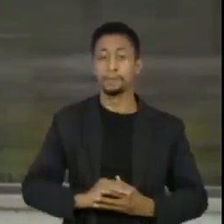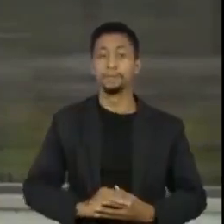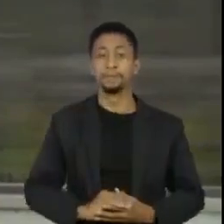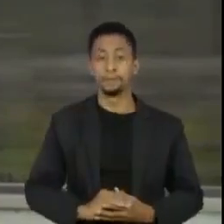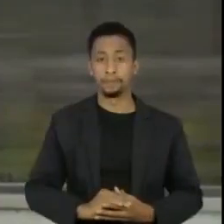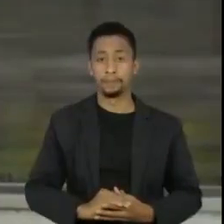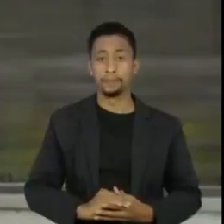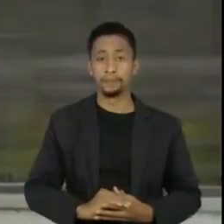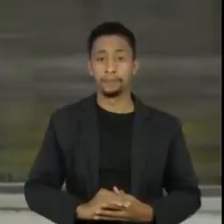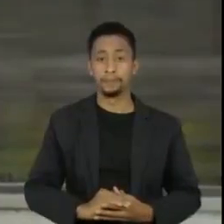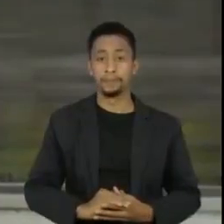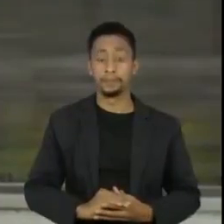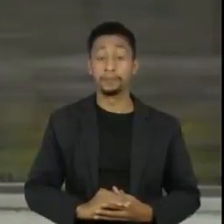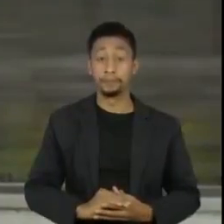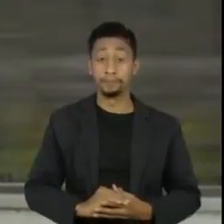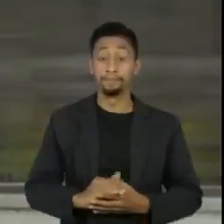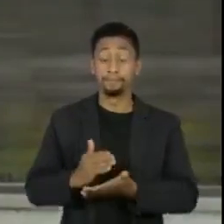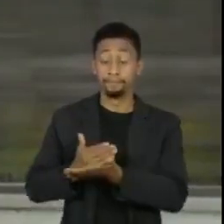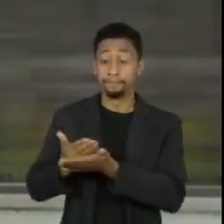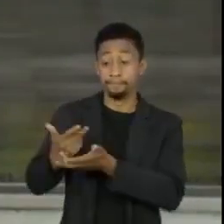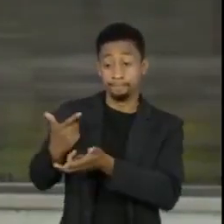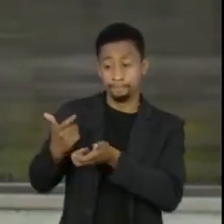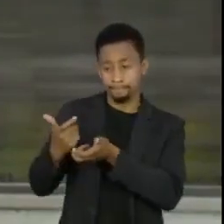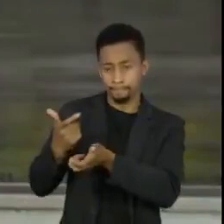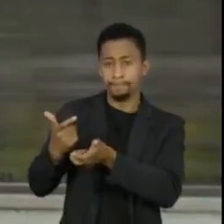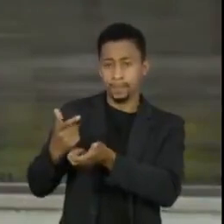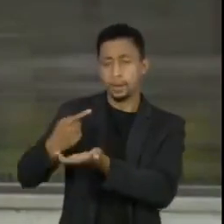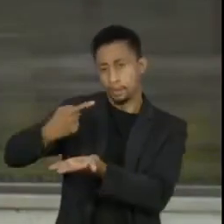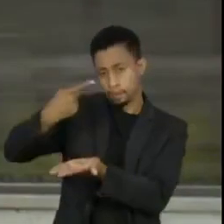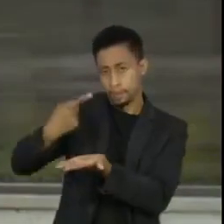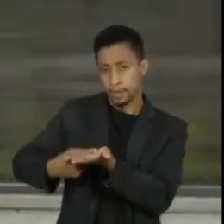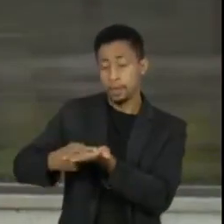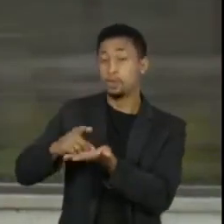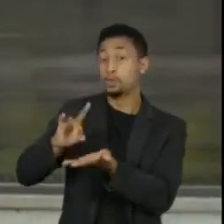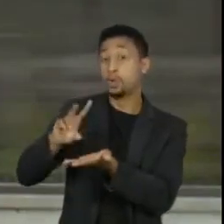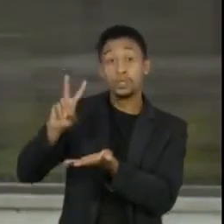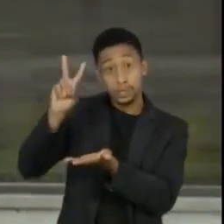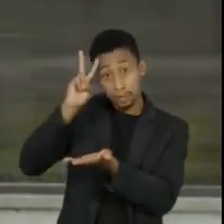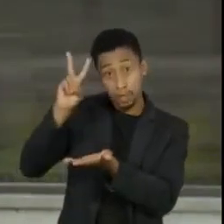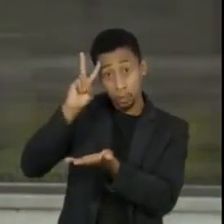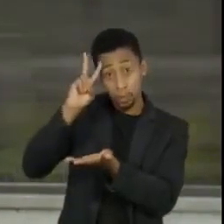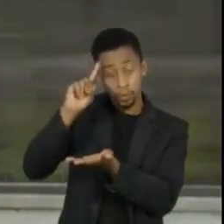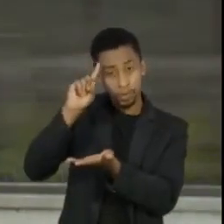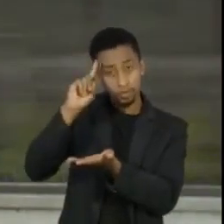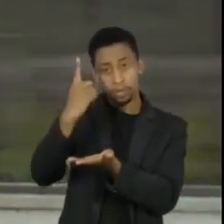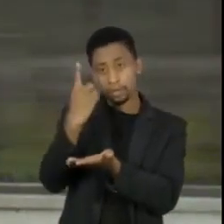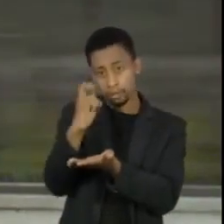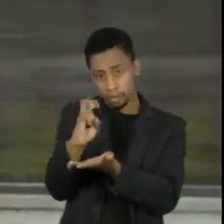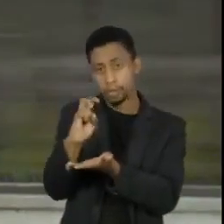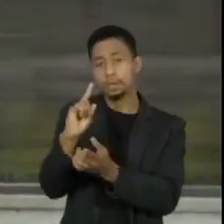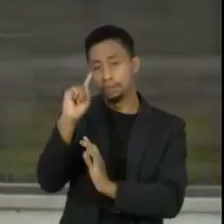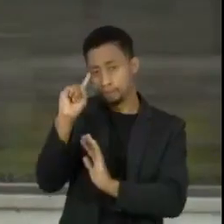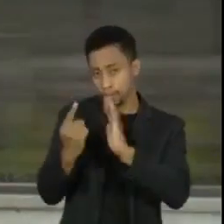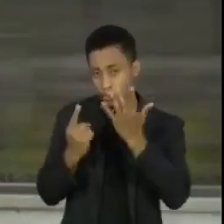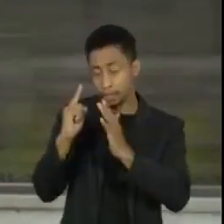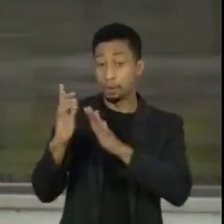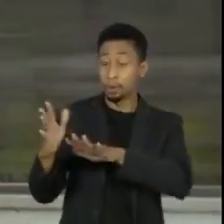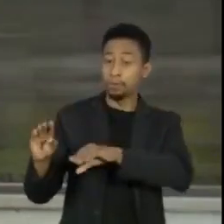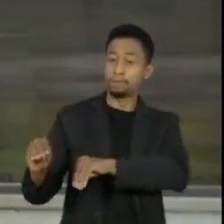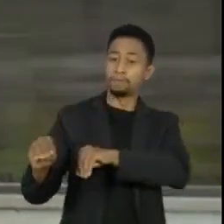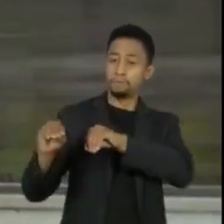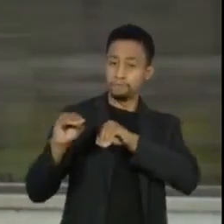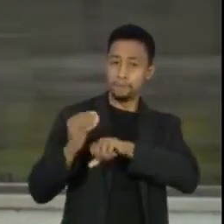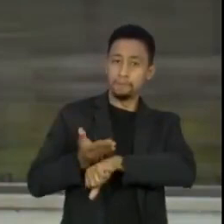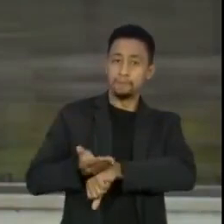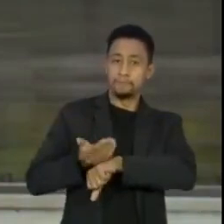Inicialmente, esta vacinação estava prevista para começar apenas na segunda-feira, 15 de fevereiro. No entanto, a